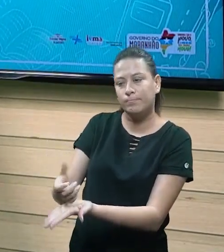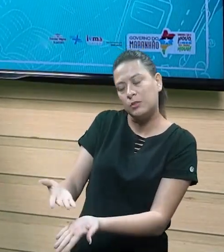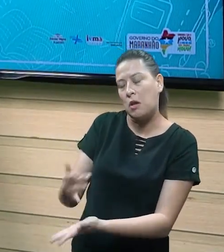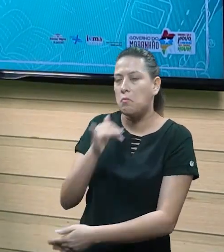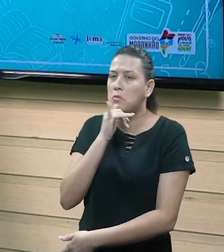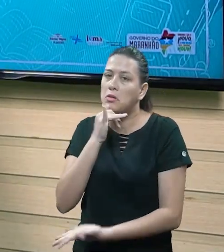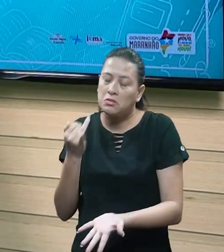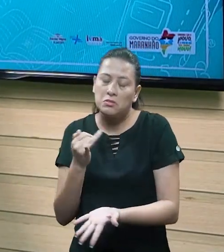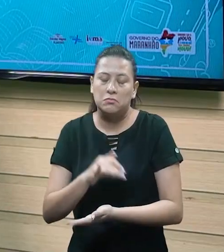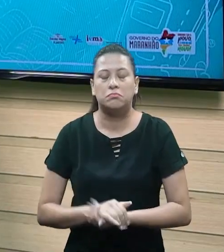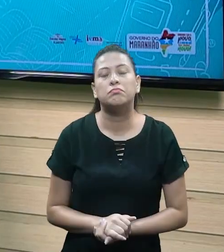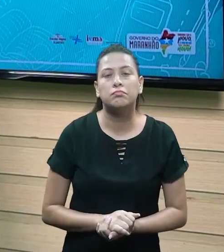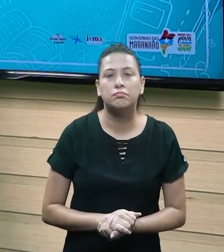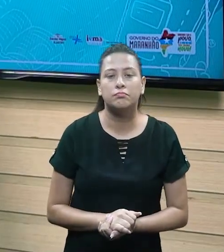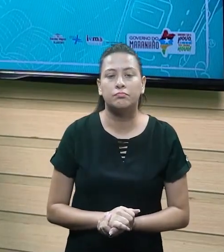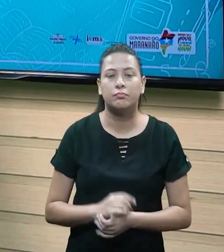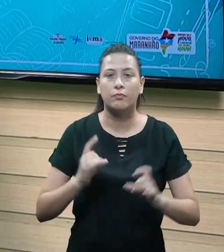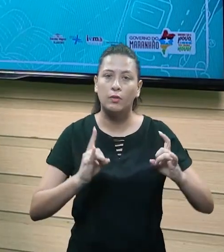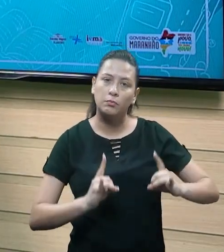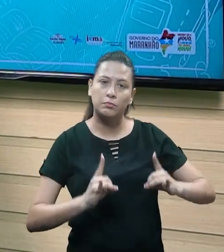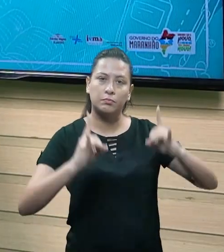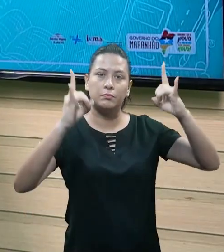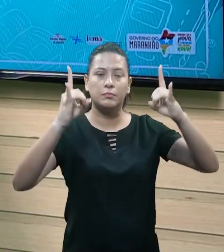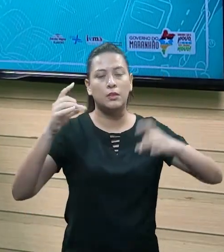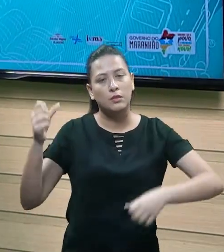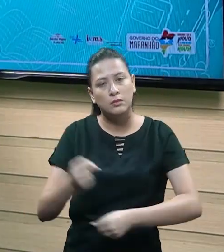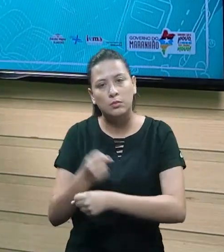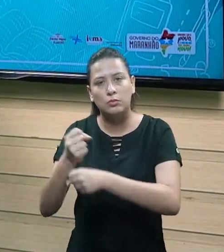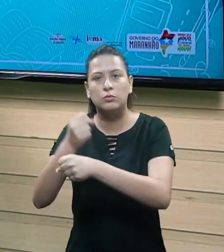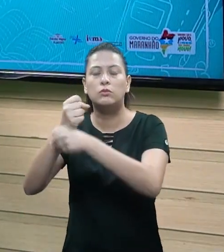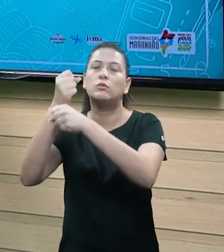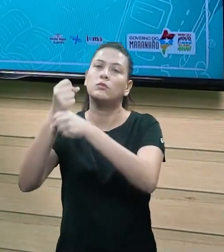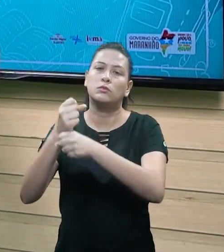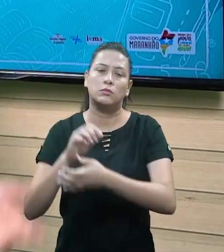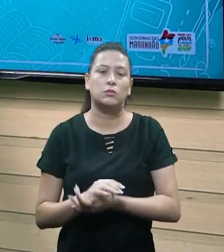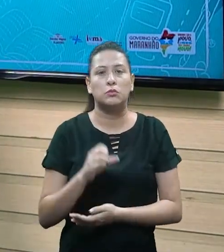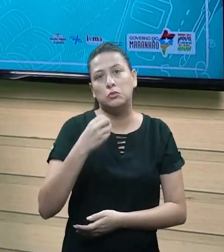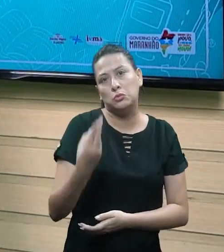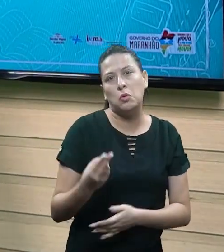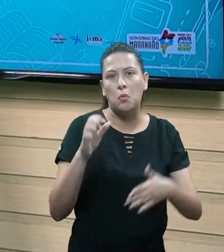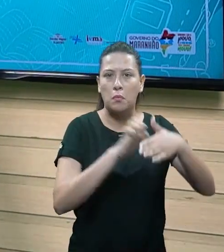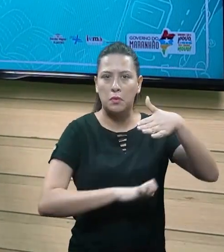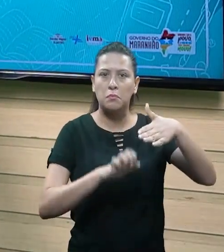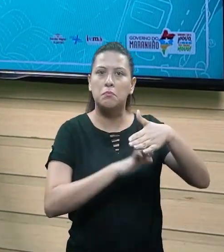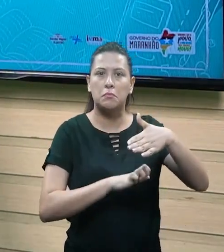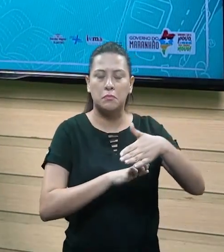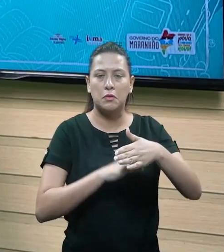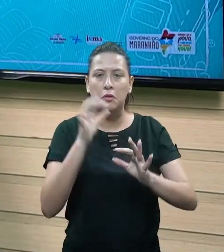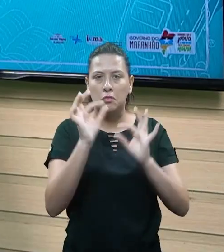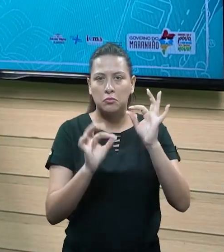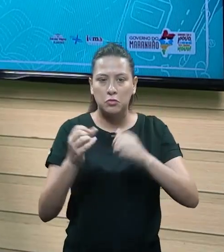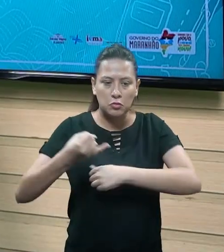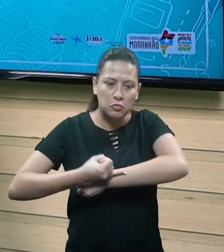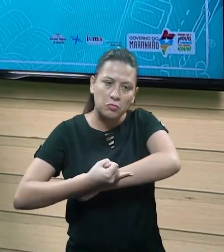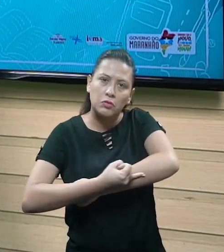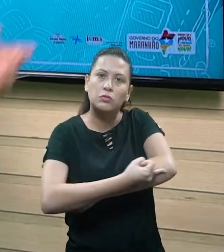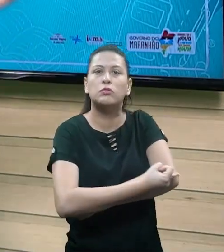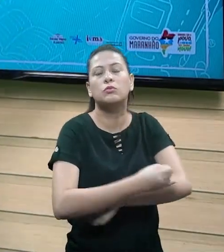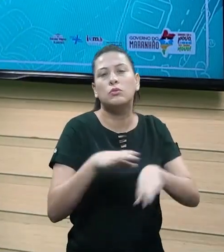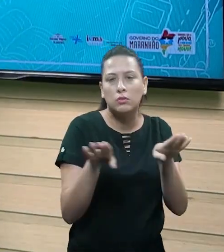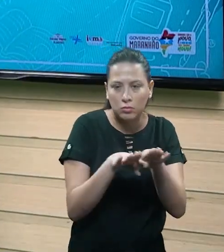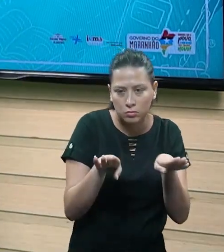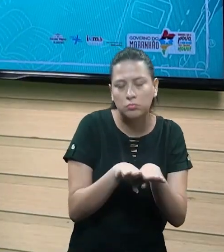tá bem? Como edifícios, construções, até mesmo, por causa de uma empresa de pavimentação. Então, tudo aquilo ali também é uma situação.